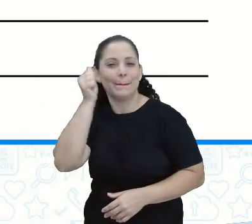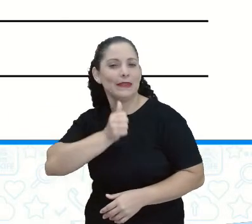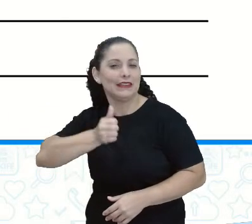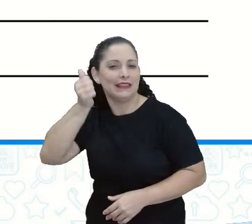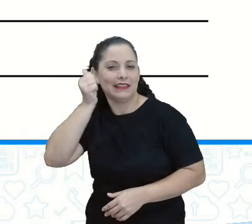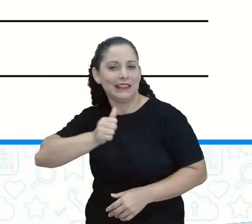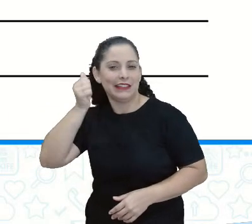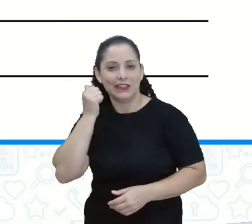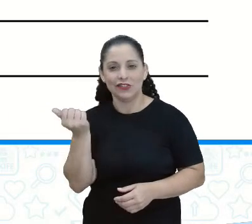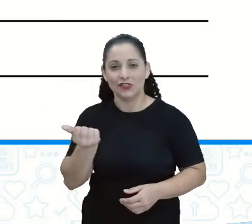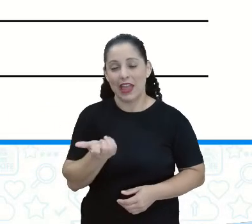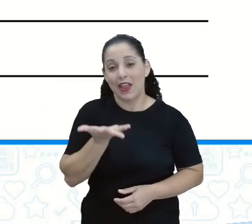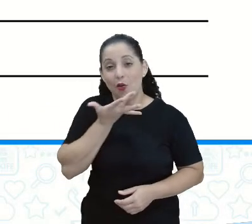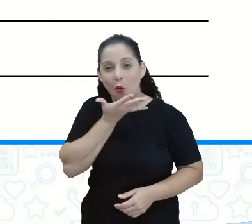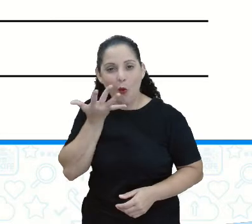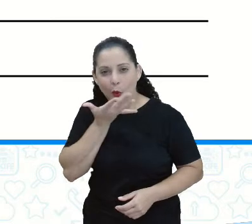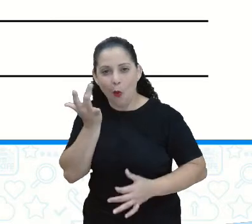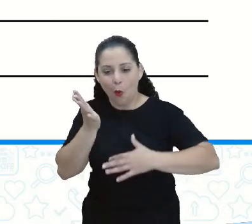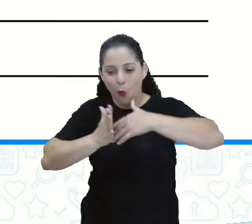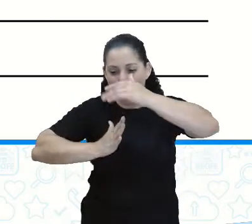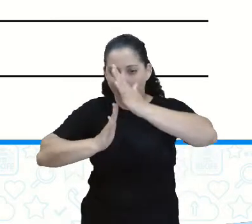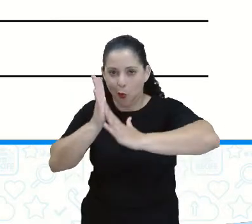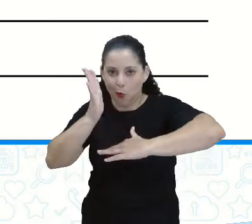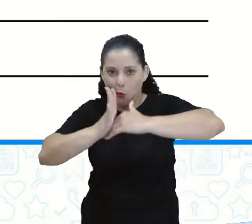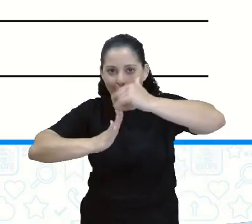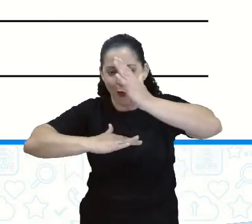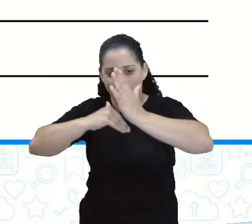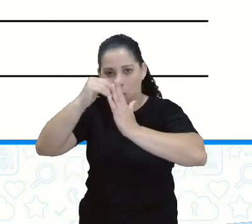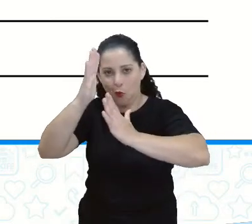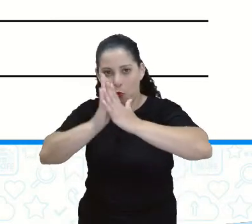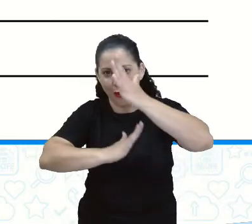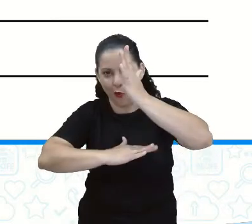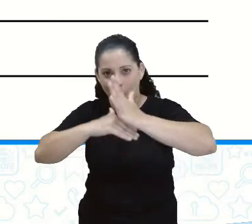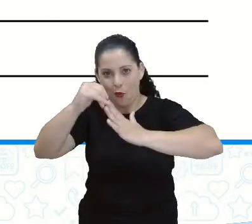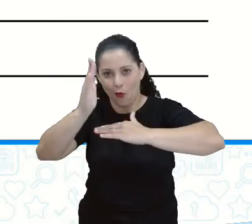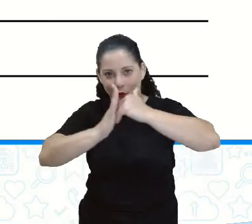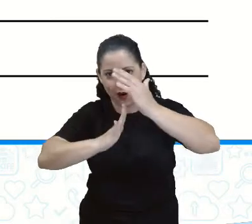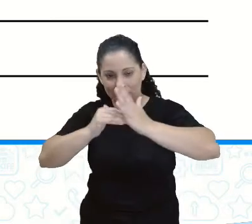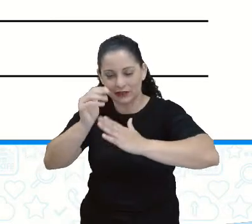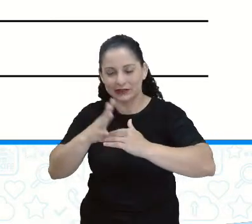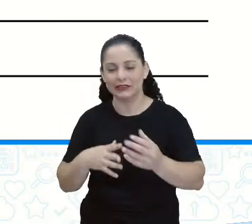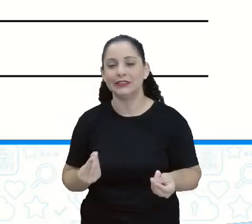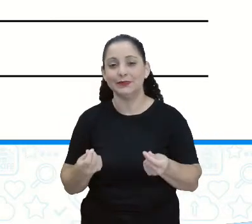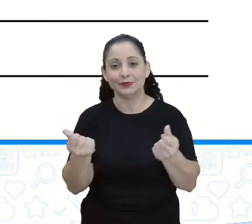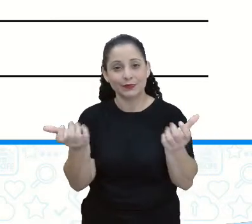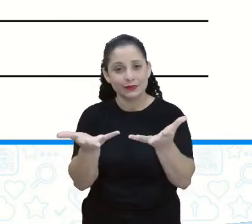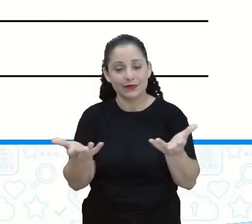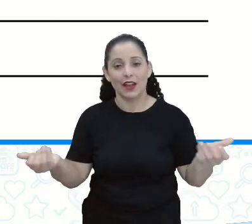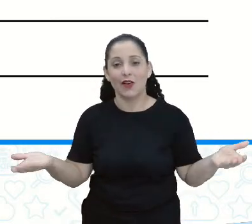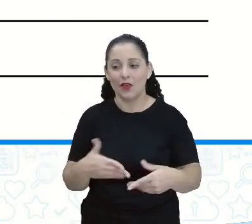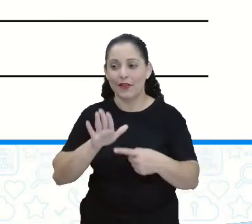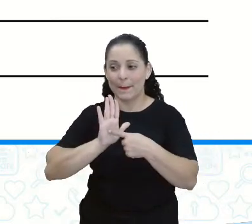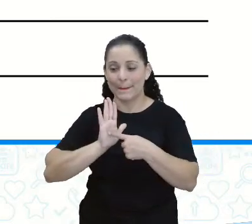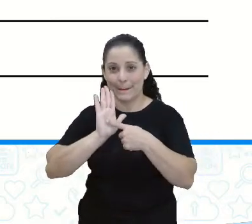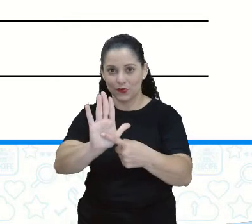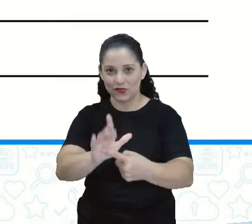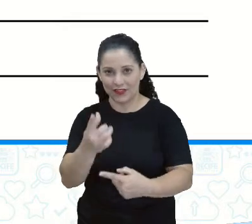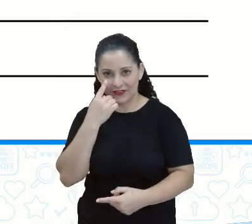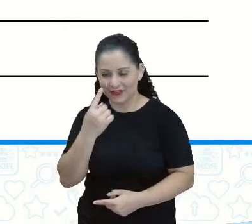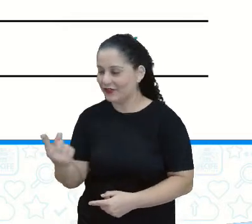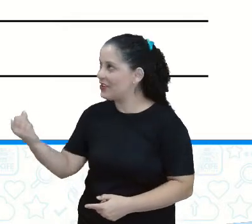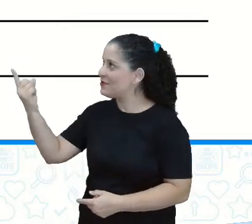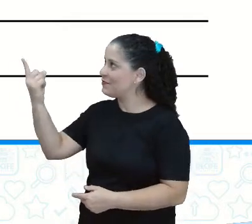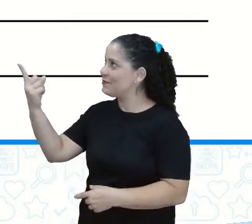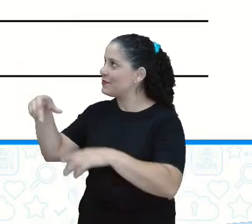não é? Brincando com tinta. Eu vou colocar aqui para vocês essa imagem, tá?